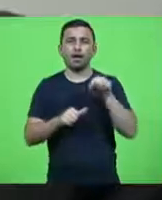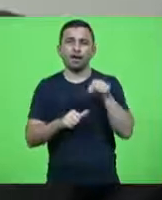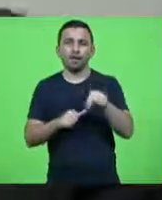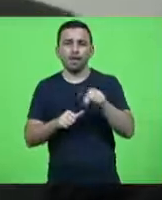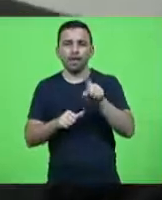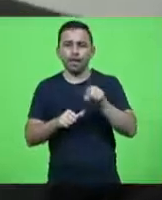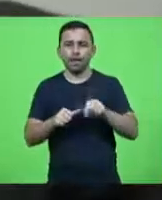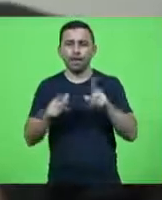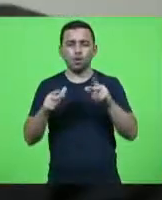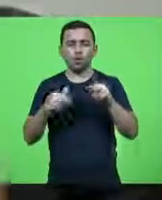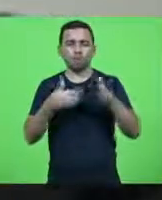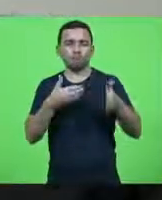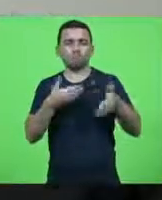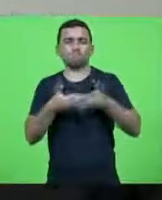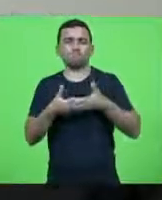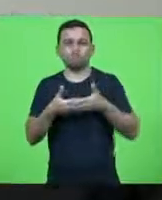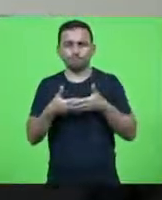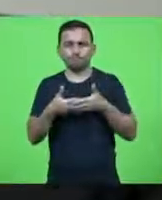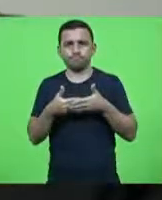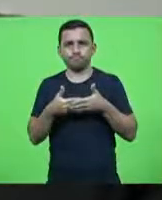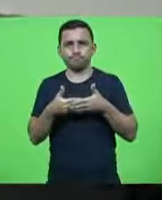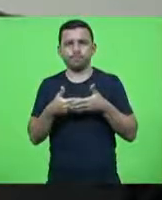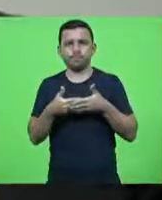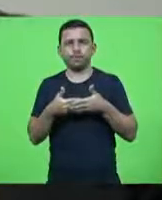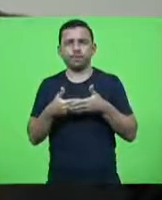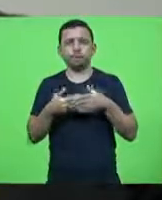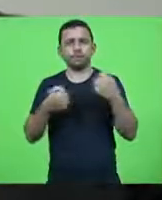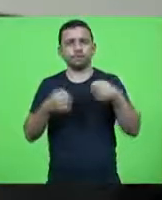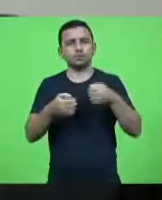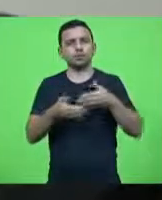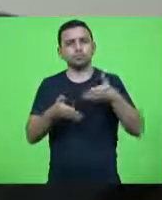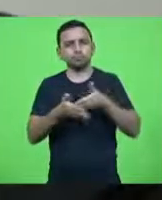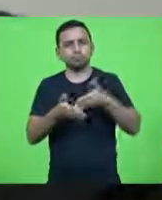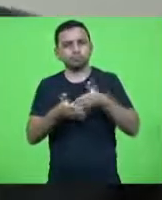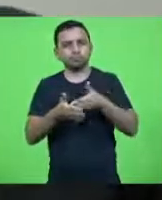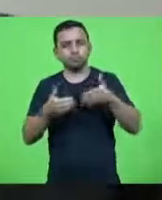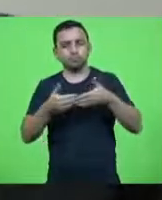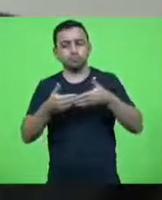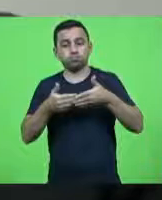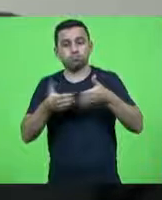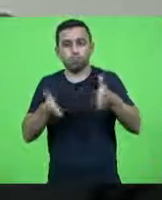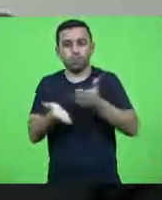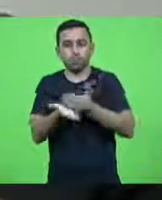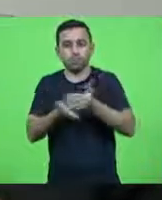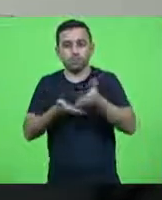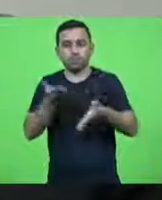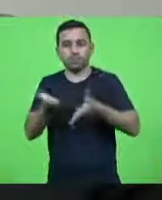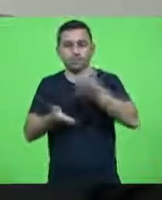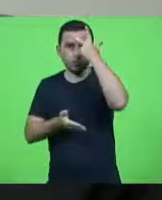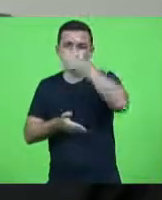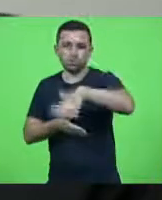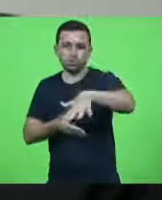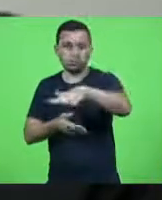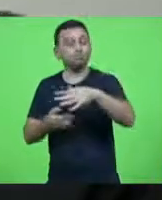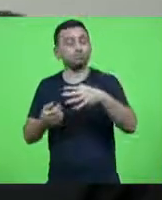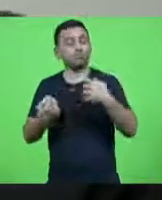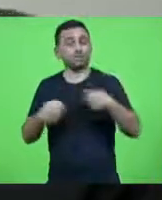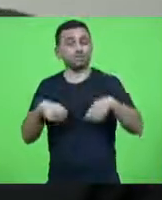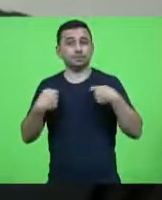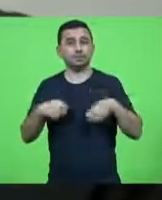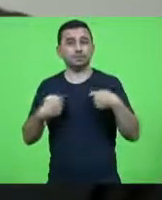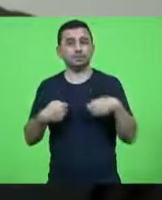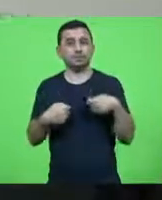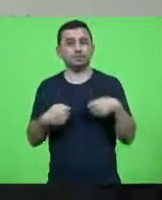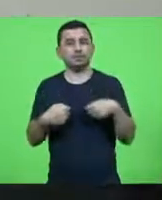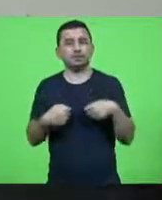porta fechada então tem que primeiro arrombar a porta para depois começar a fazer o tratamento por isso que as pessoas estão tendo uma